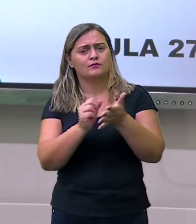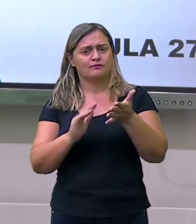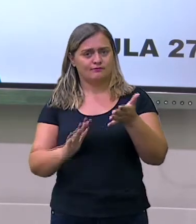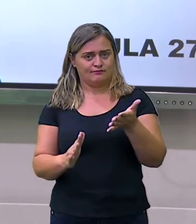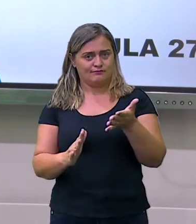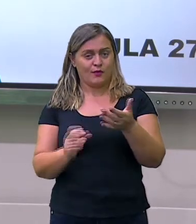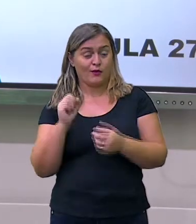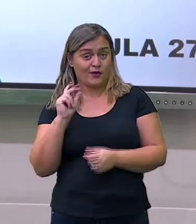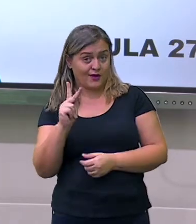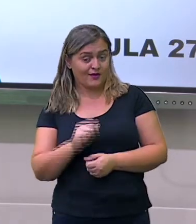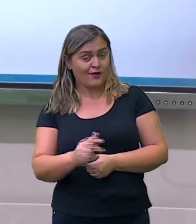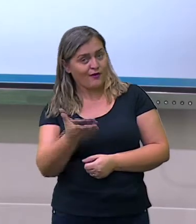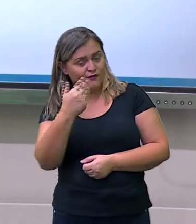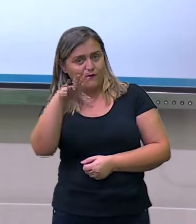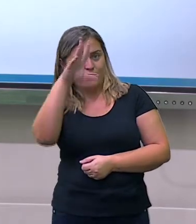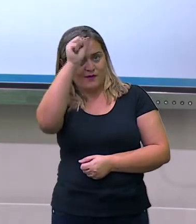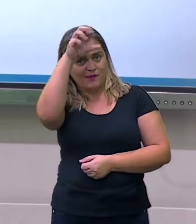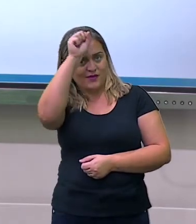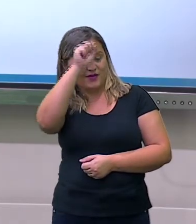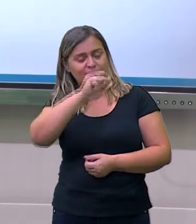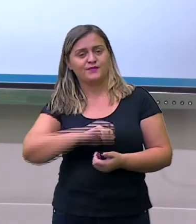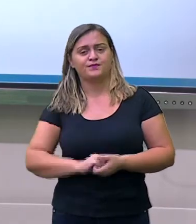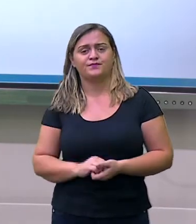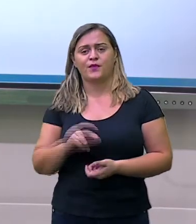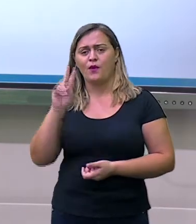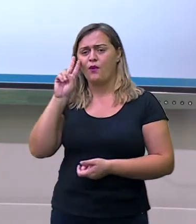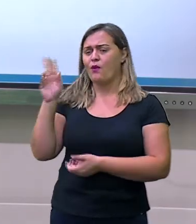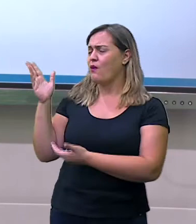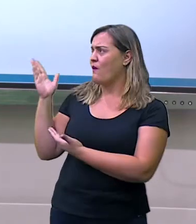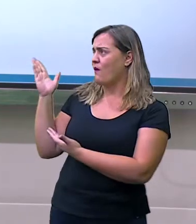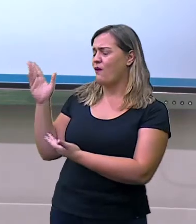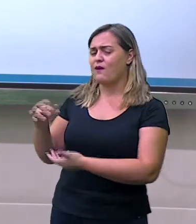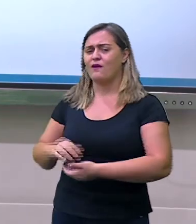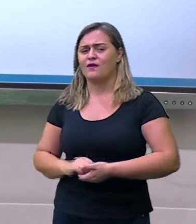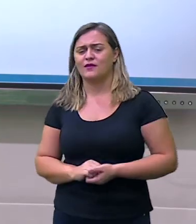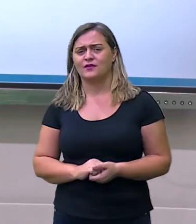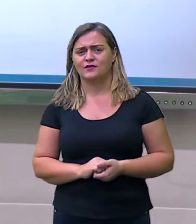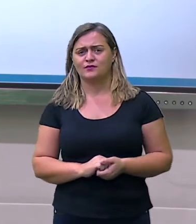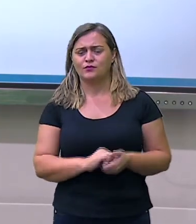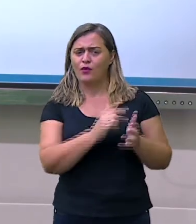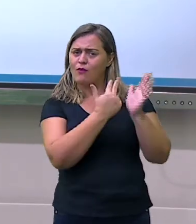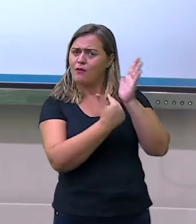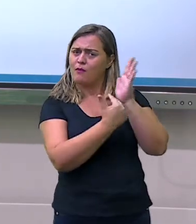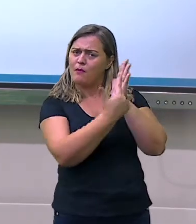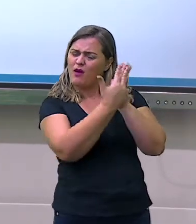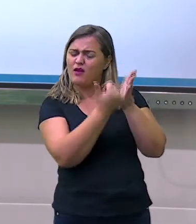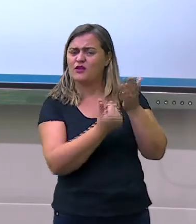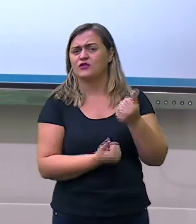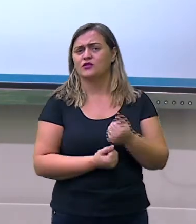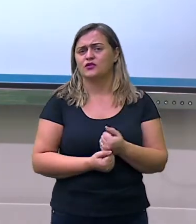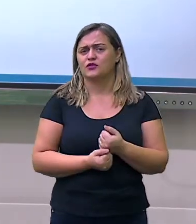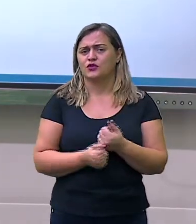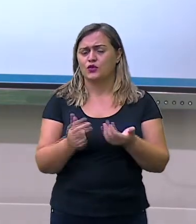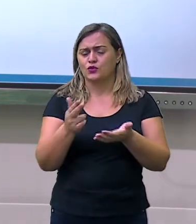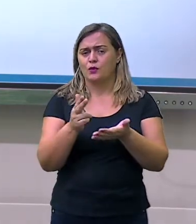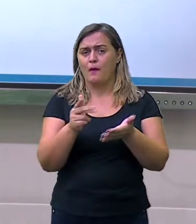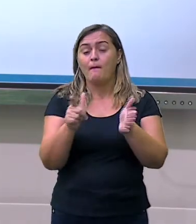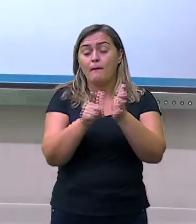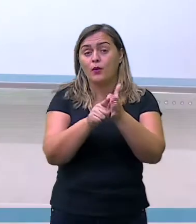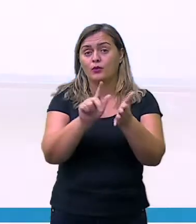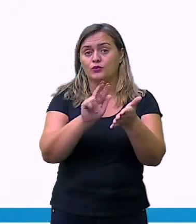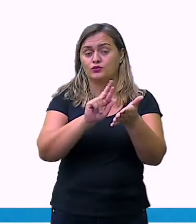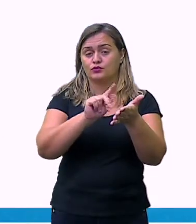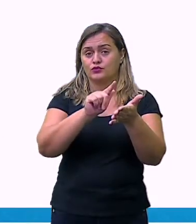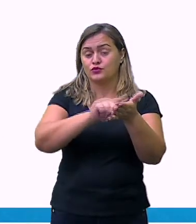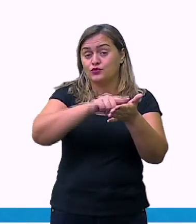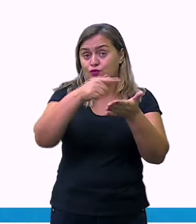Porcentagem. Já de início, quero deixar para vocês uma imagem aqui de alguns recortes de jornais, certo?